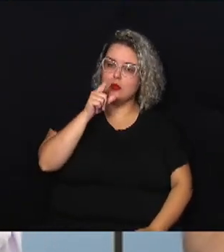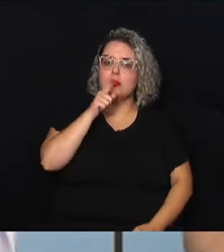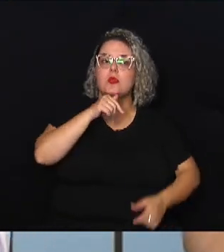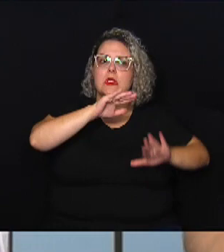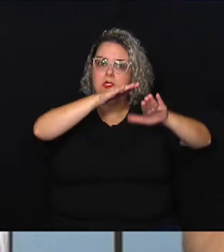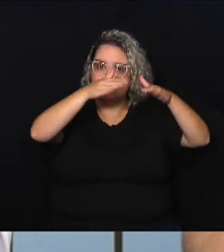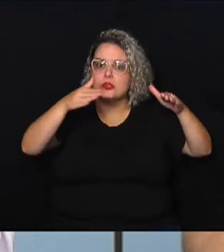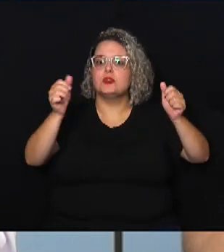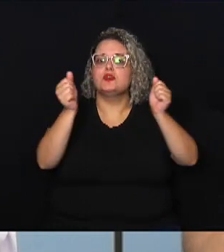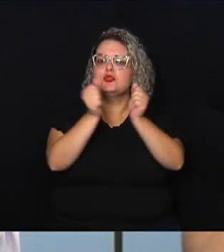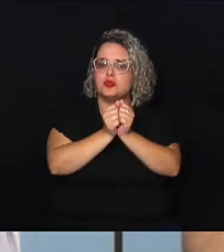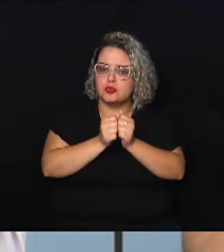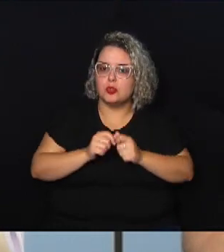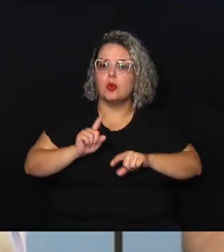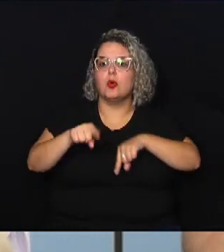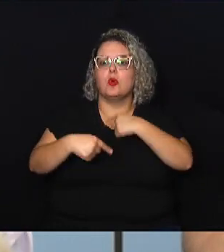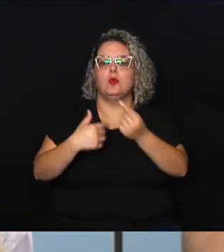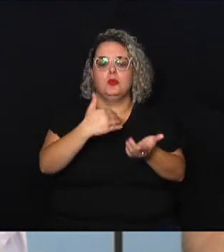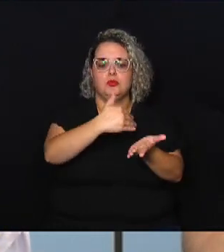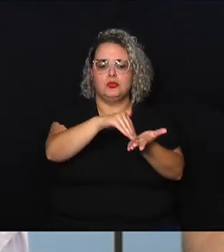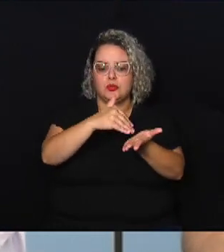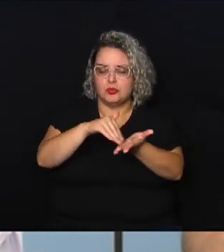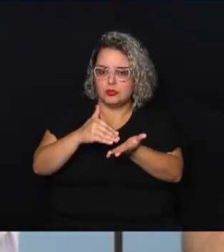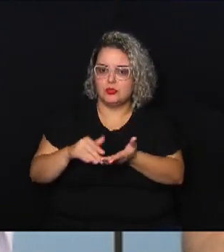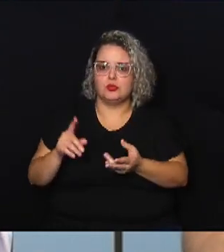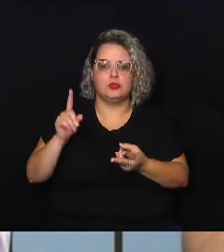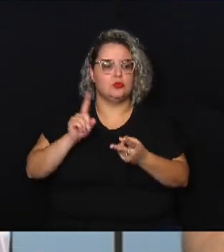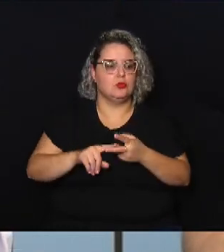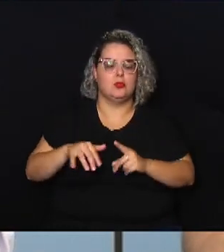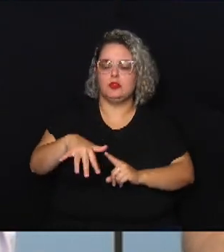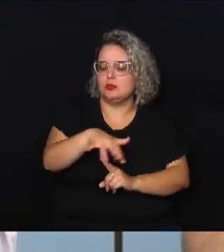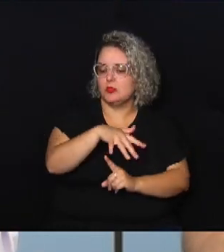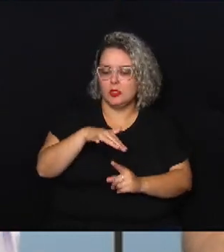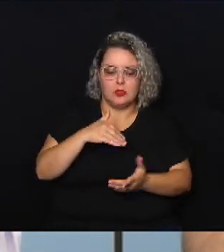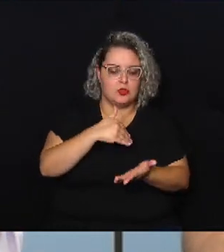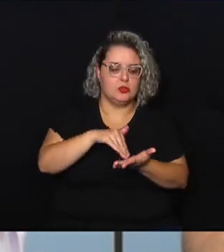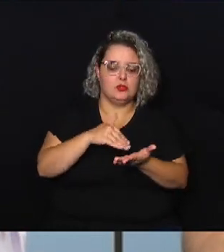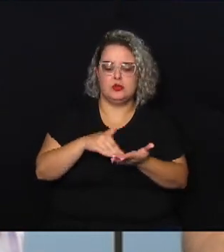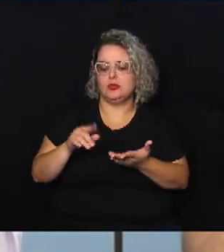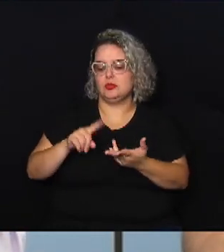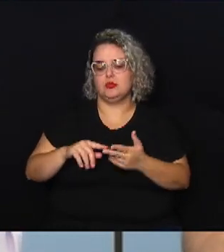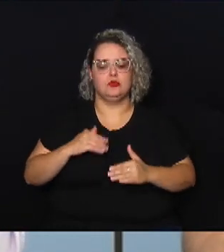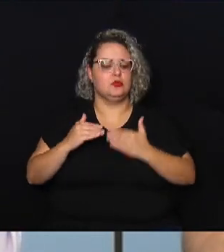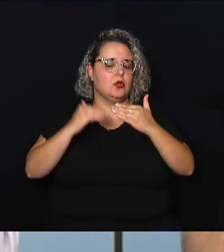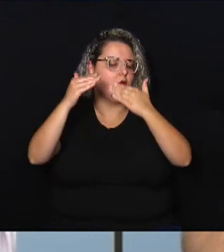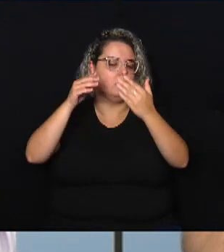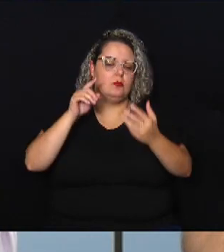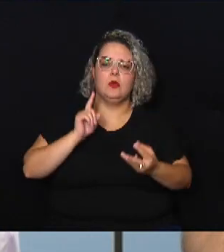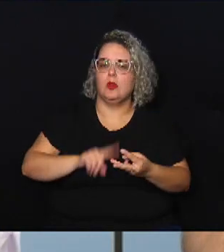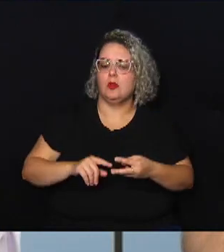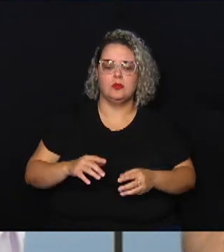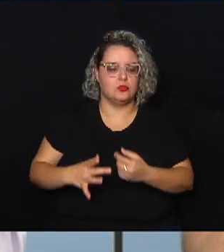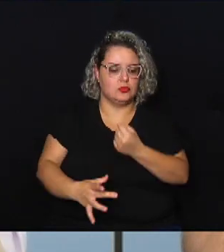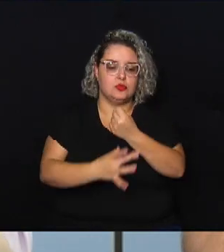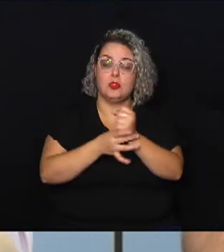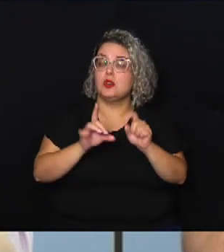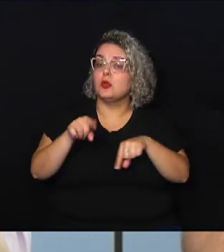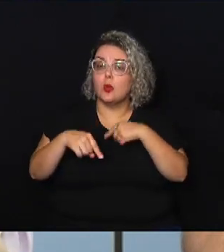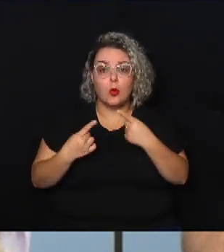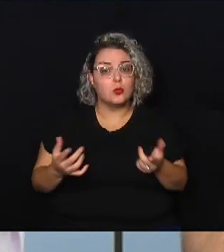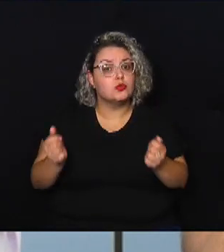junto com ele estão outros secretários secretário do meio ambiente secretário do desenvolvimento secretário de segurança e outros